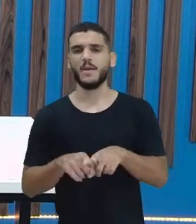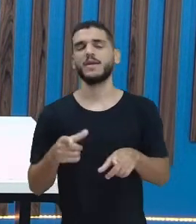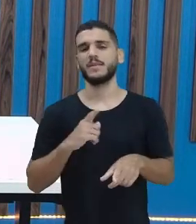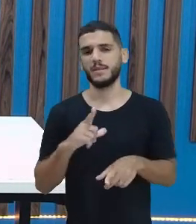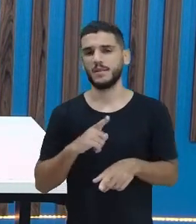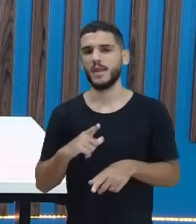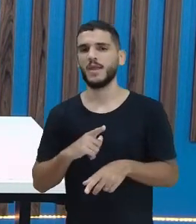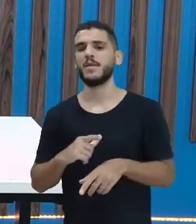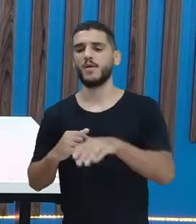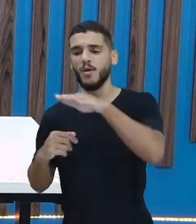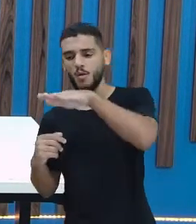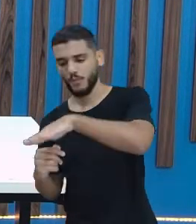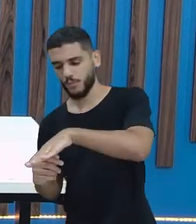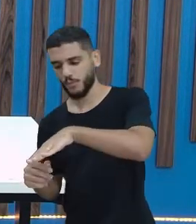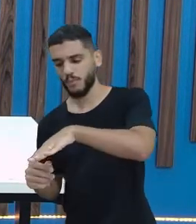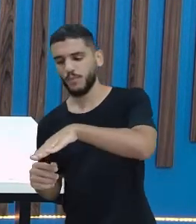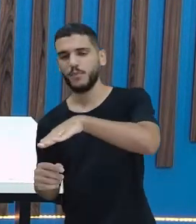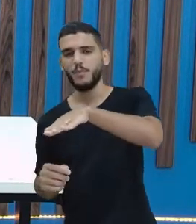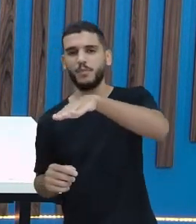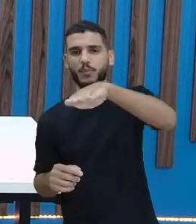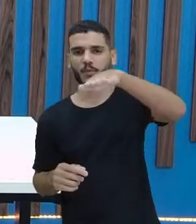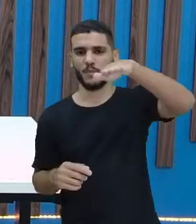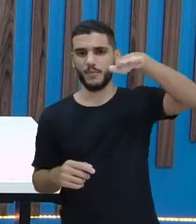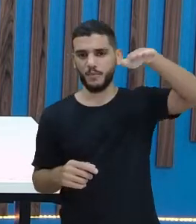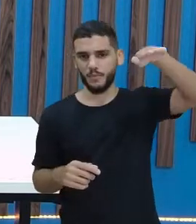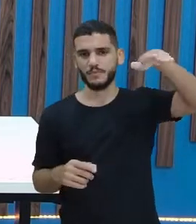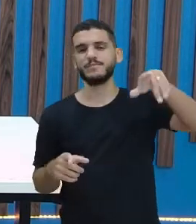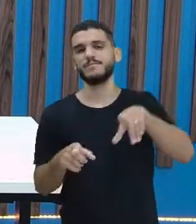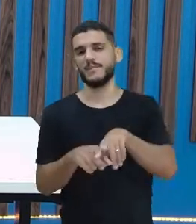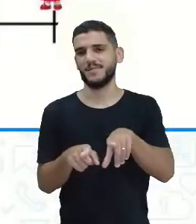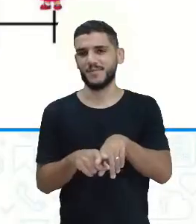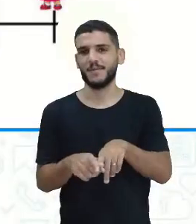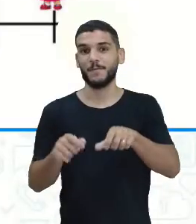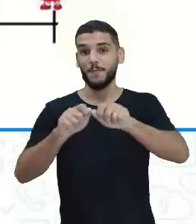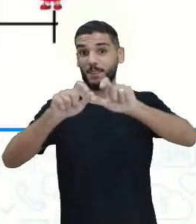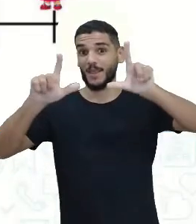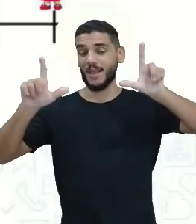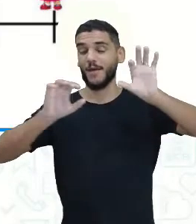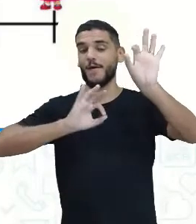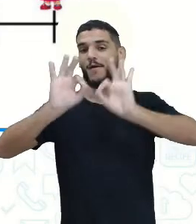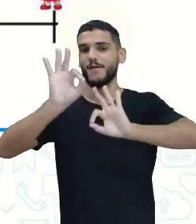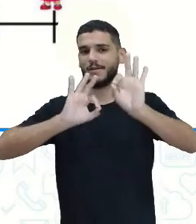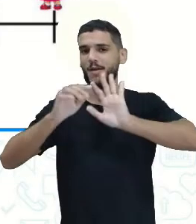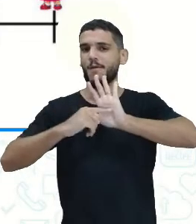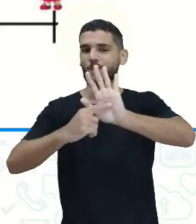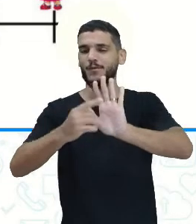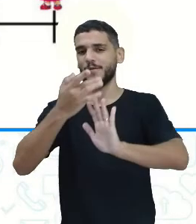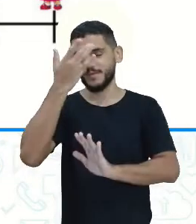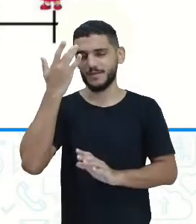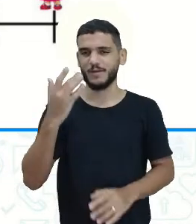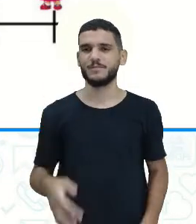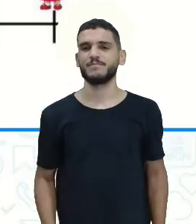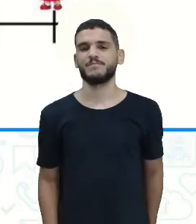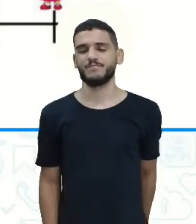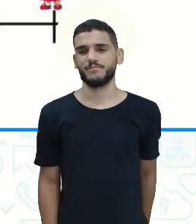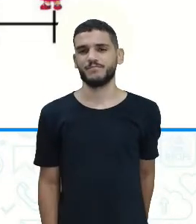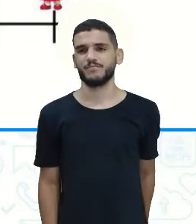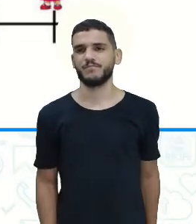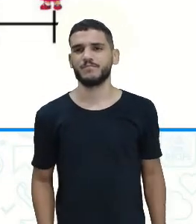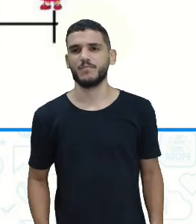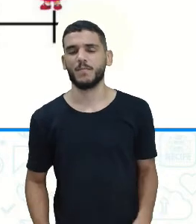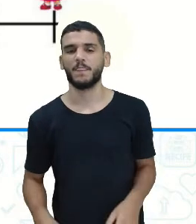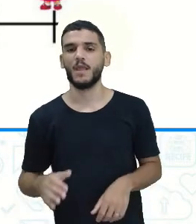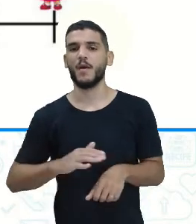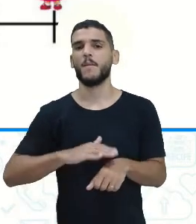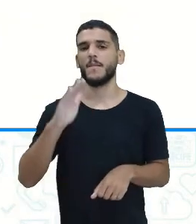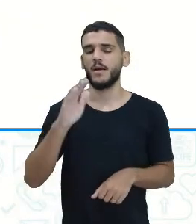menor para o maior. Então, vamos lá. Pode abrir a tela aí, para organizar e mostrar aos meninos, ó. Dentre os números que tinha, o número